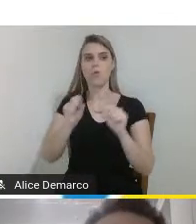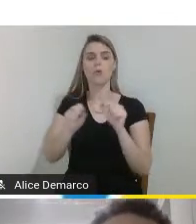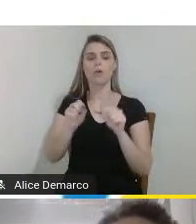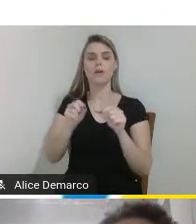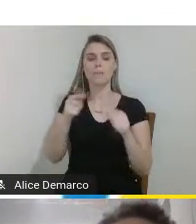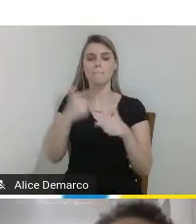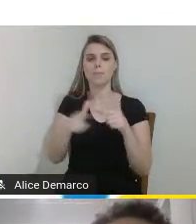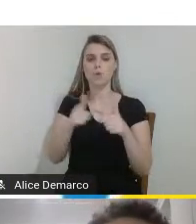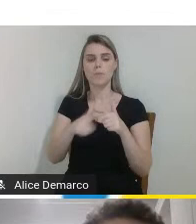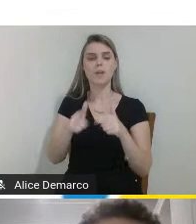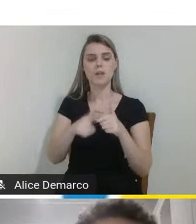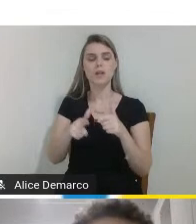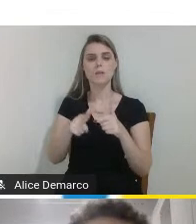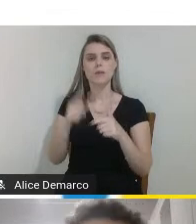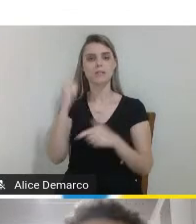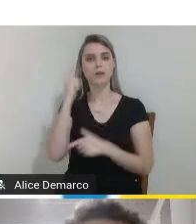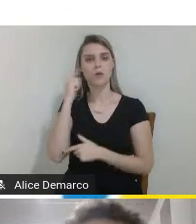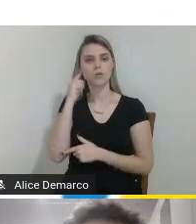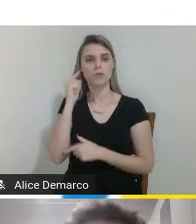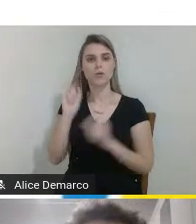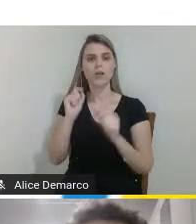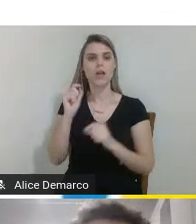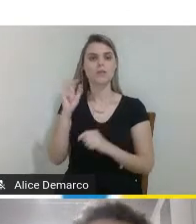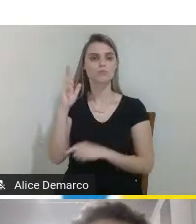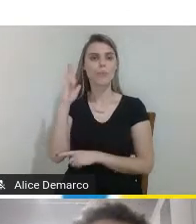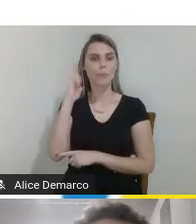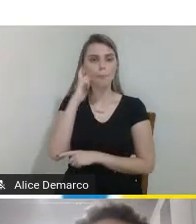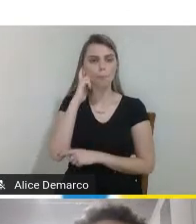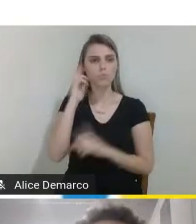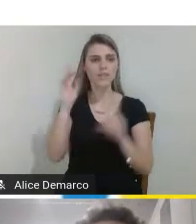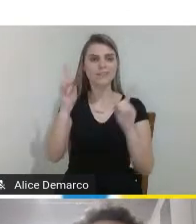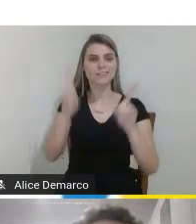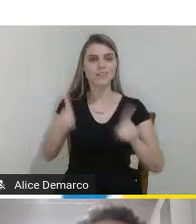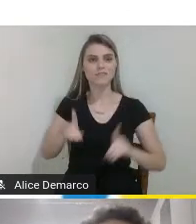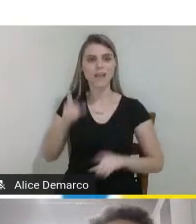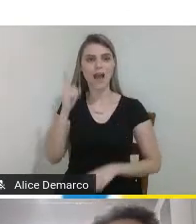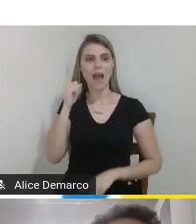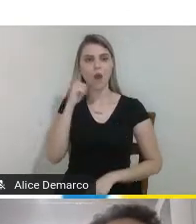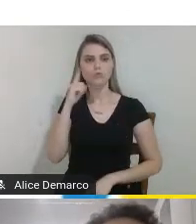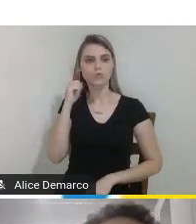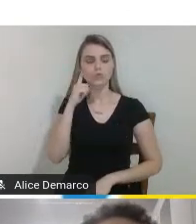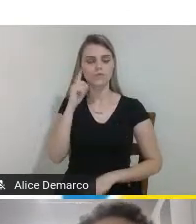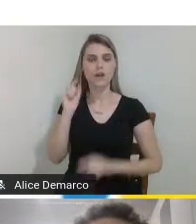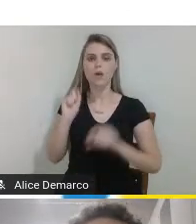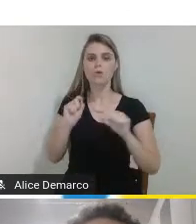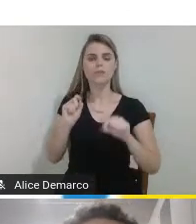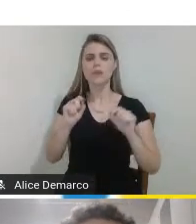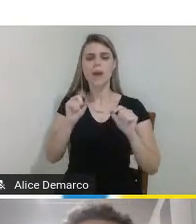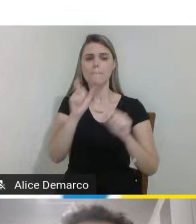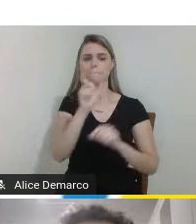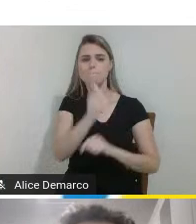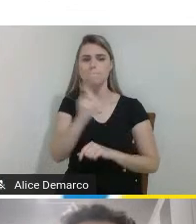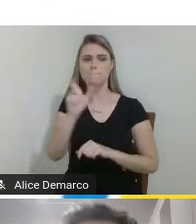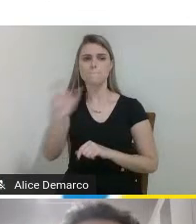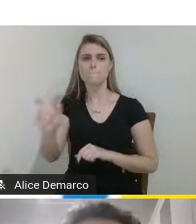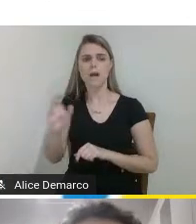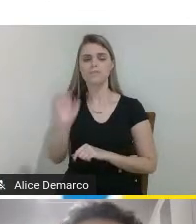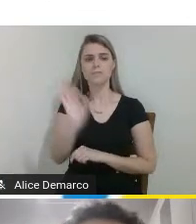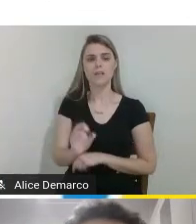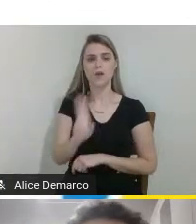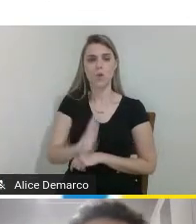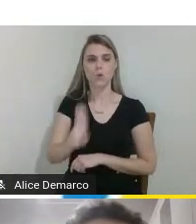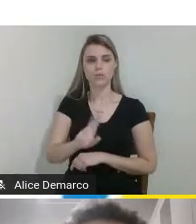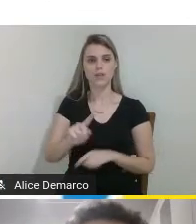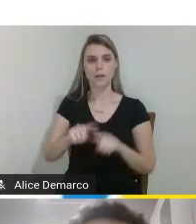nós temos a surdez e a deficiência auditiva que muitas vezes gera um pouco de confusão sobre o qual é o termo correto mas de acordo com a